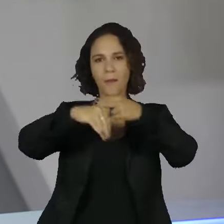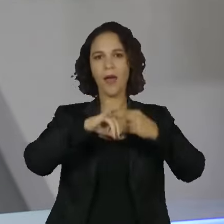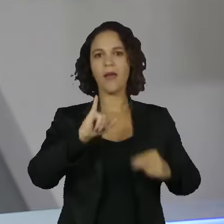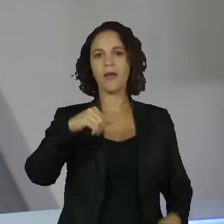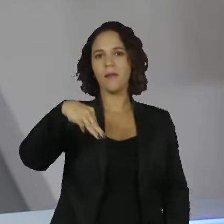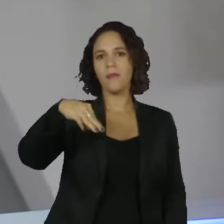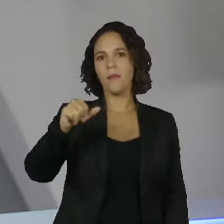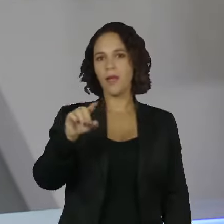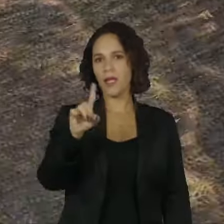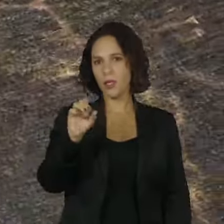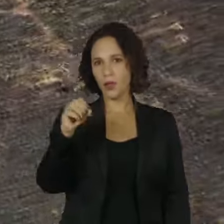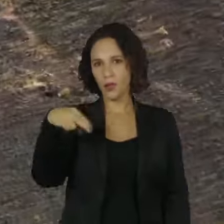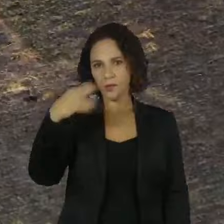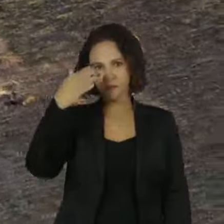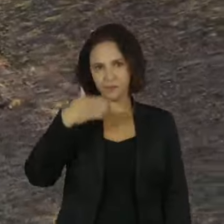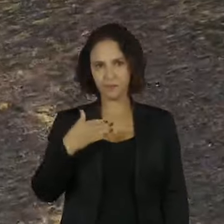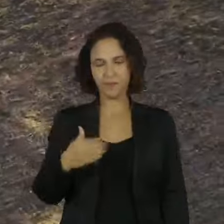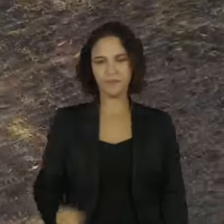Ambiente da Amazônia.